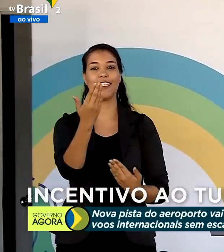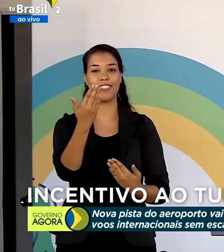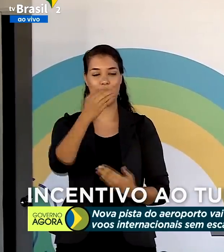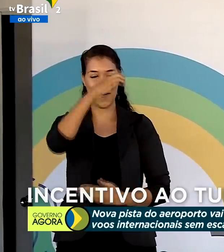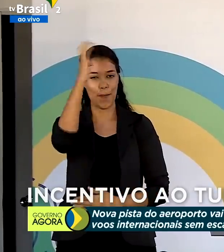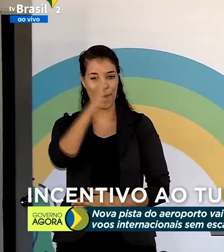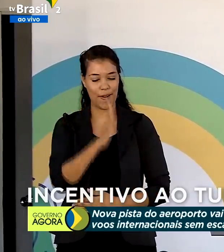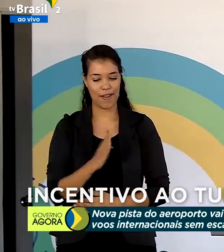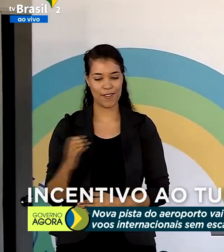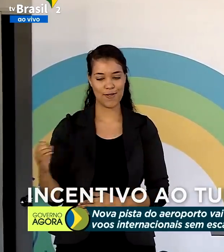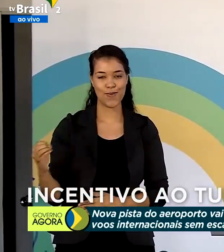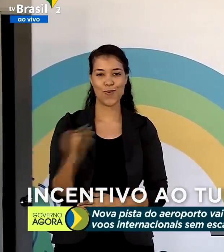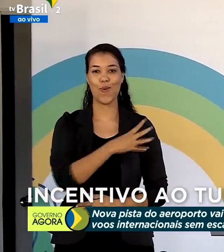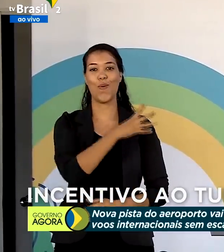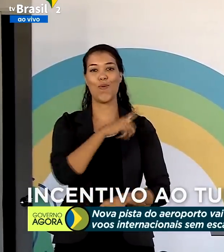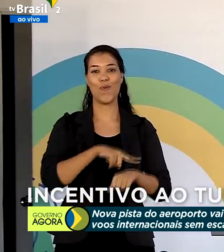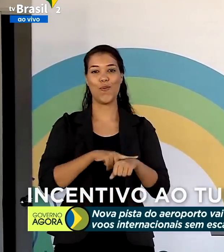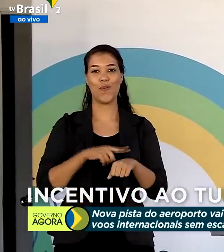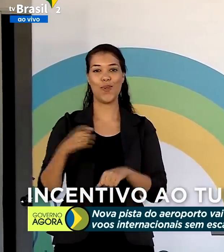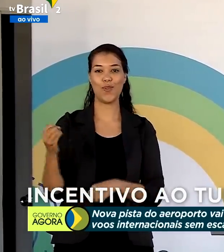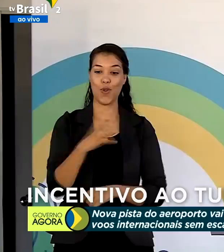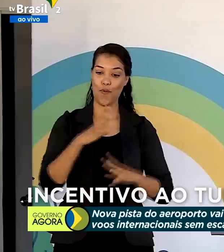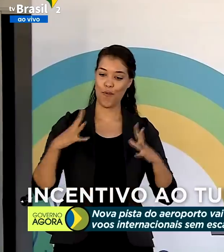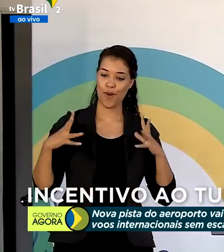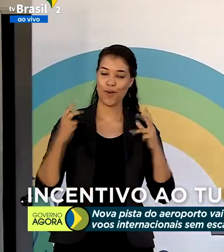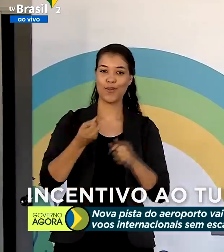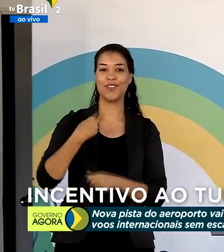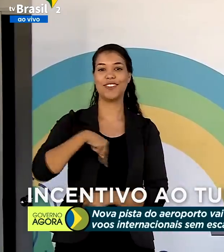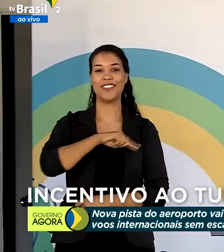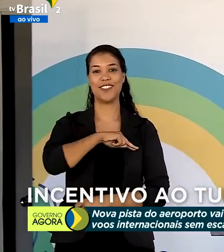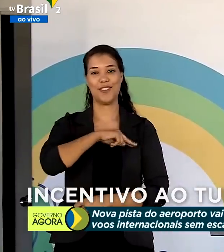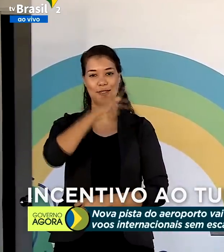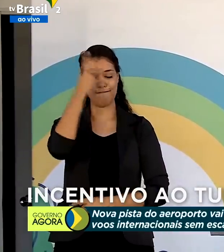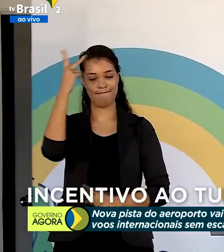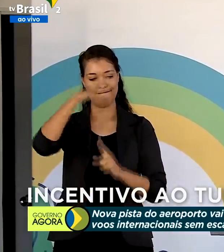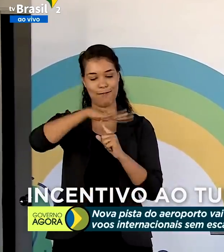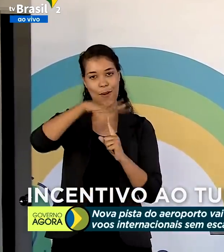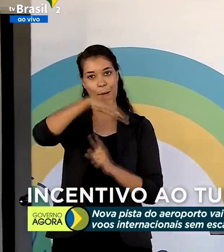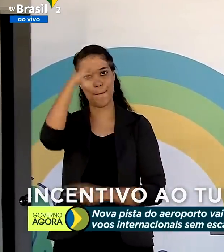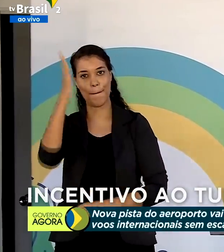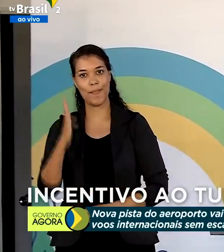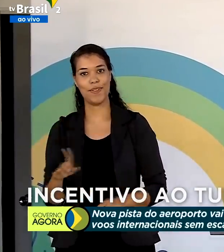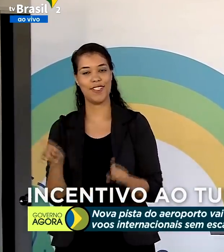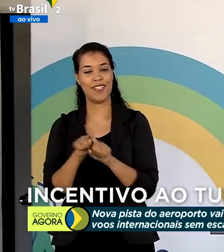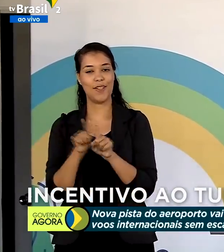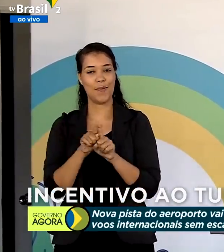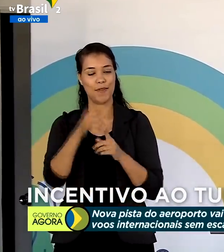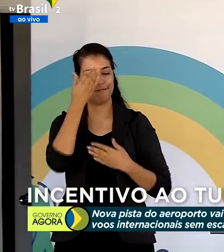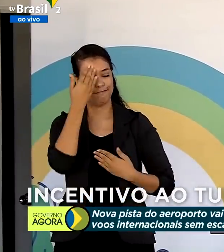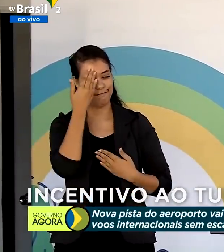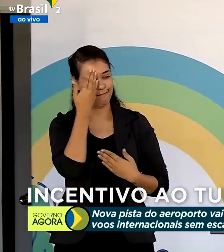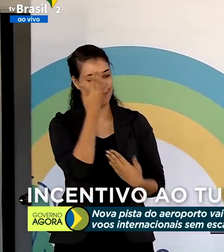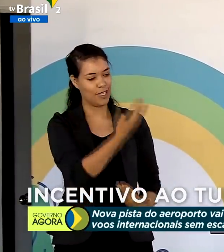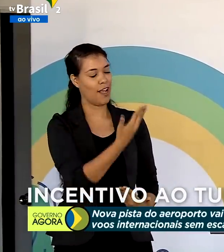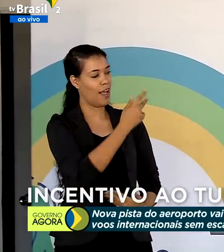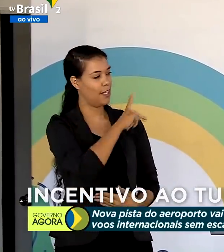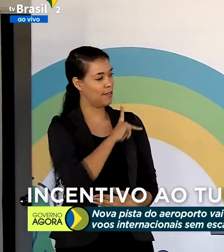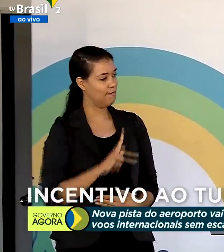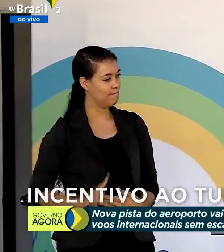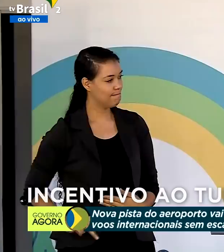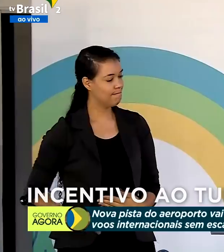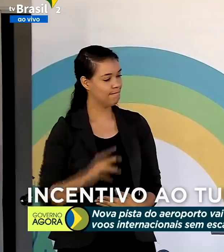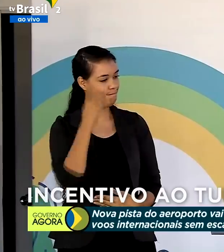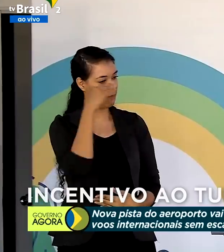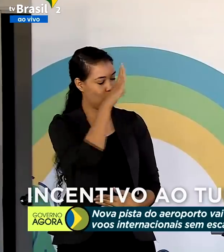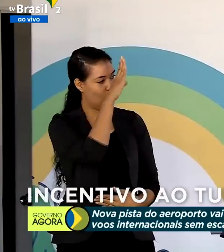de um Brasil novo e de um momento novo para todos nós, paranaenses e brasileiros. Então, o meu muito obrigado, meu presidente da República,